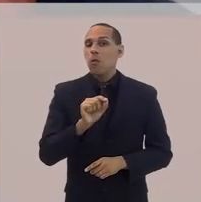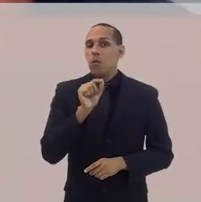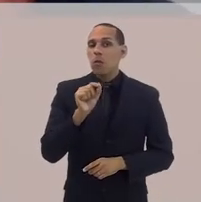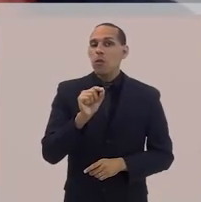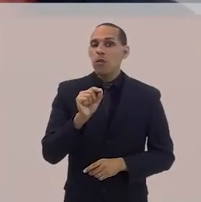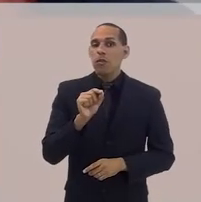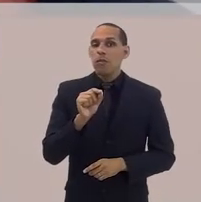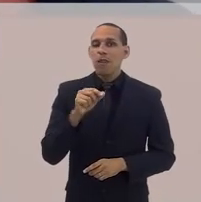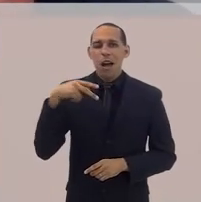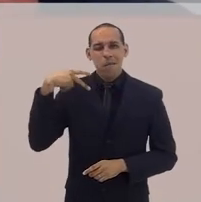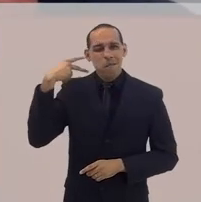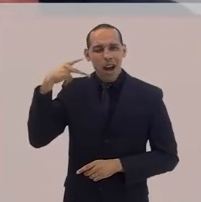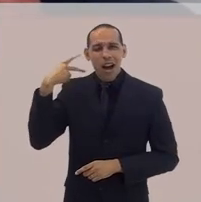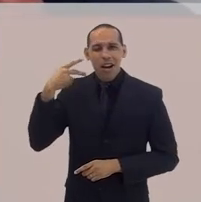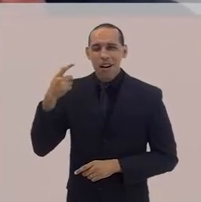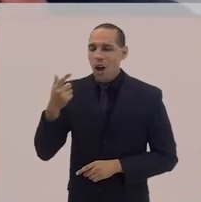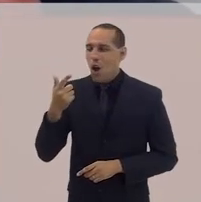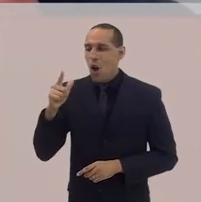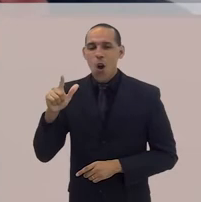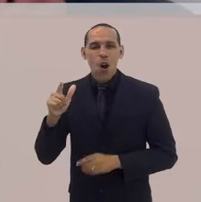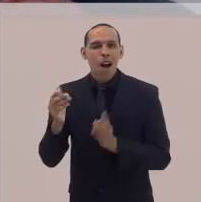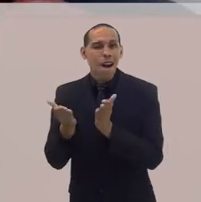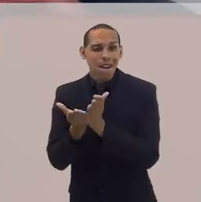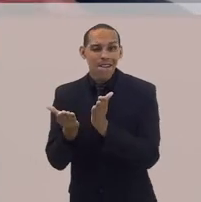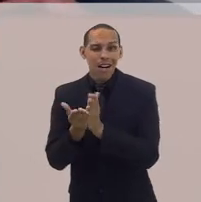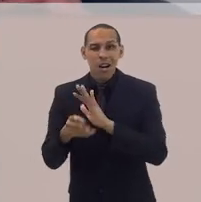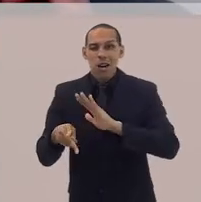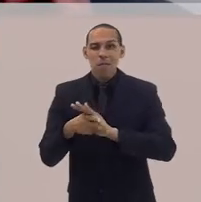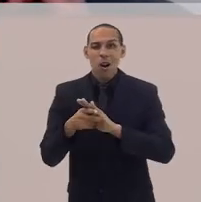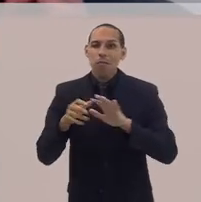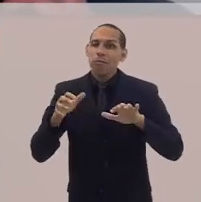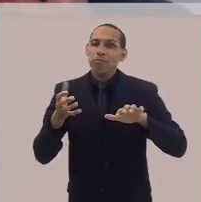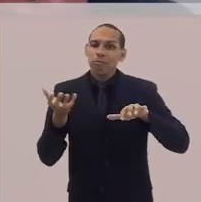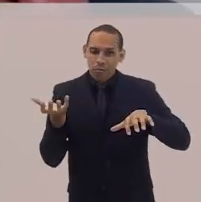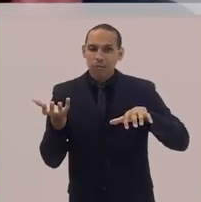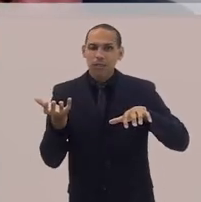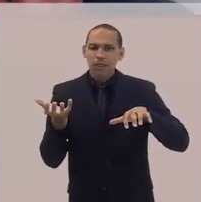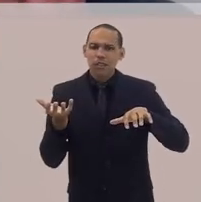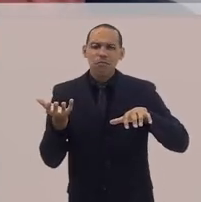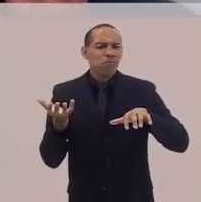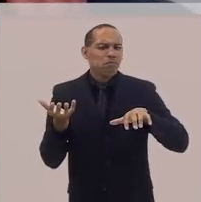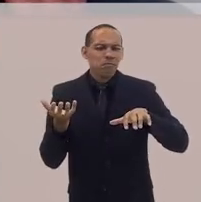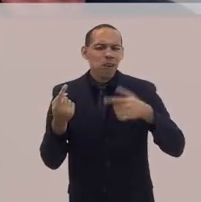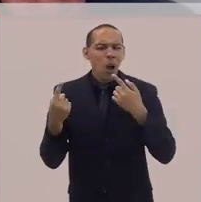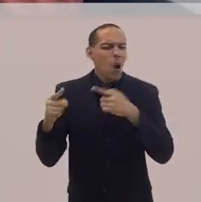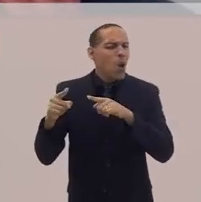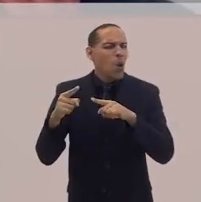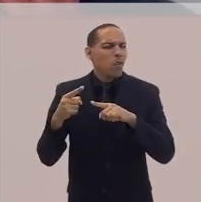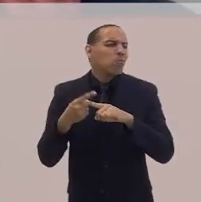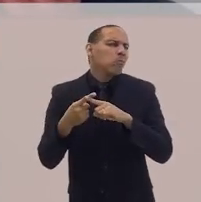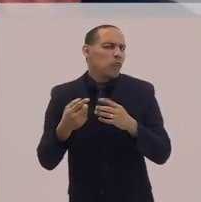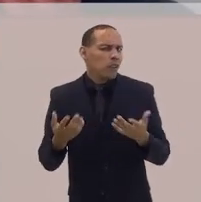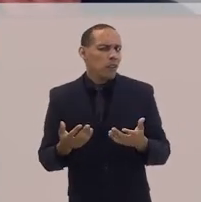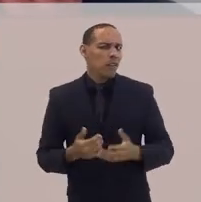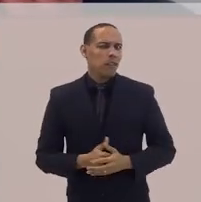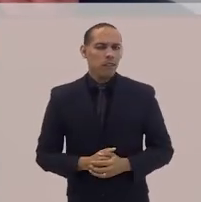exemplo, à frente parlamentar evangélica do Congresso Nacional. Por quê?